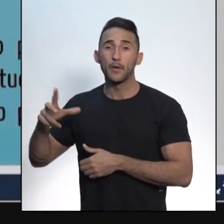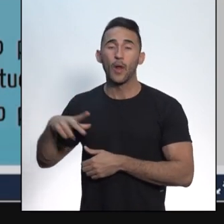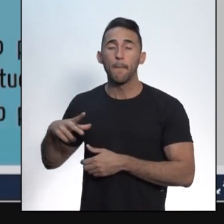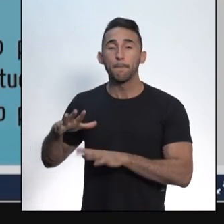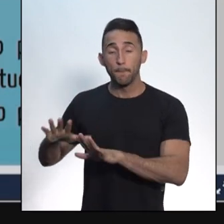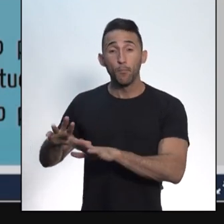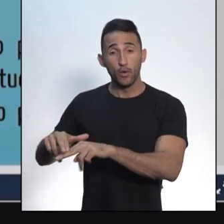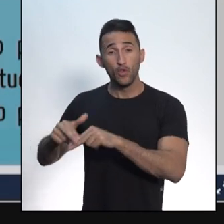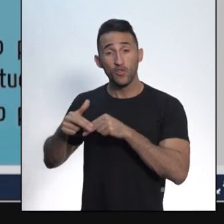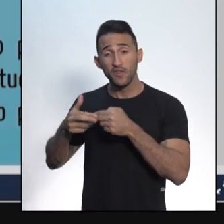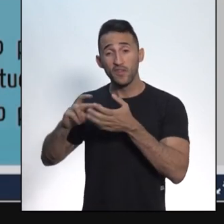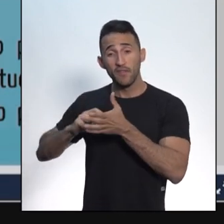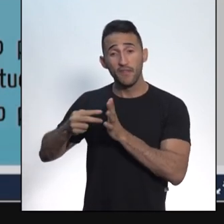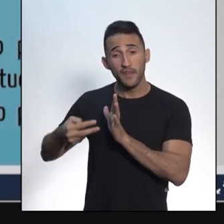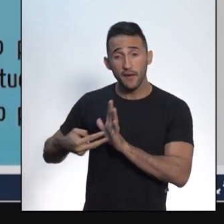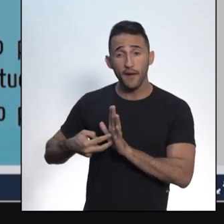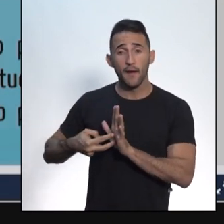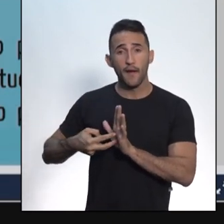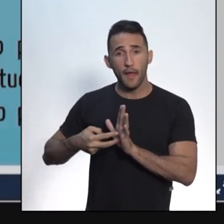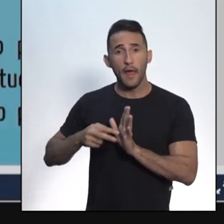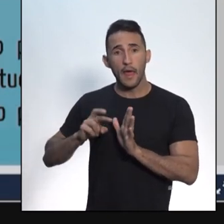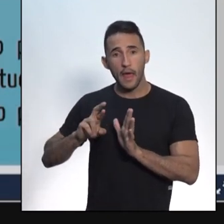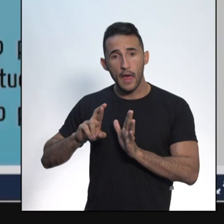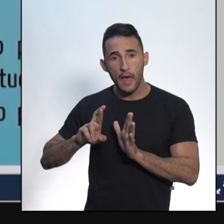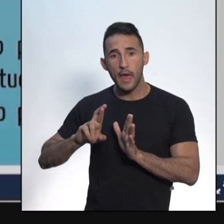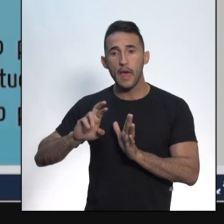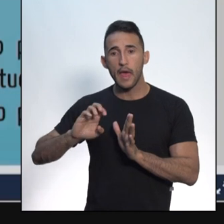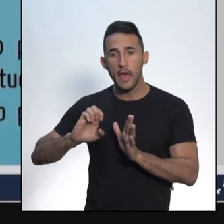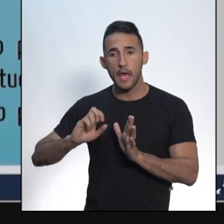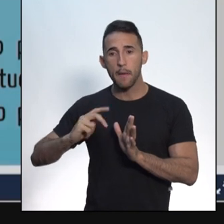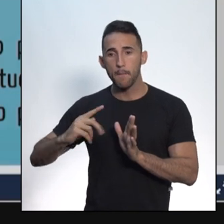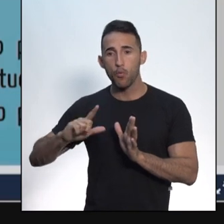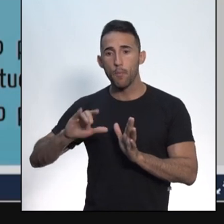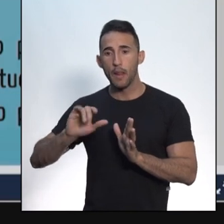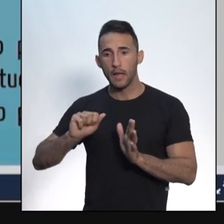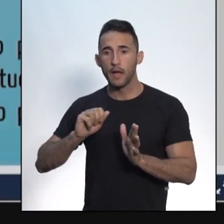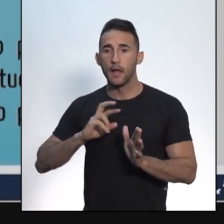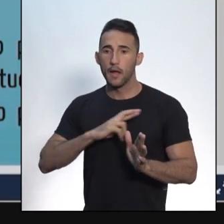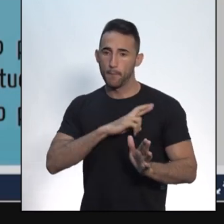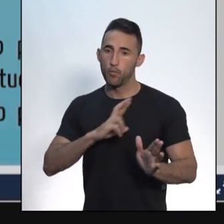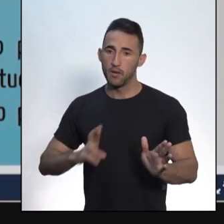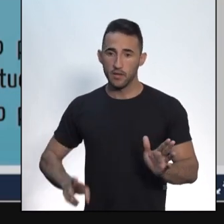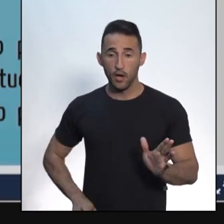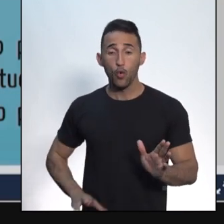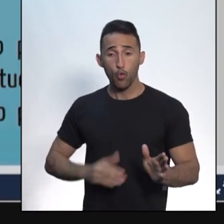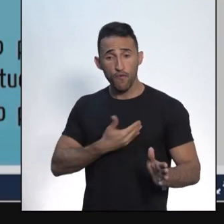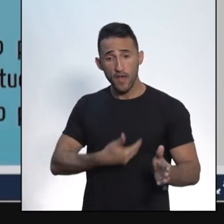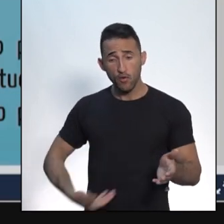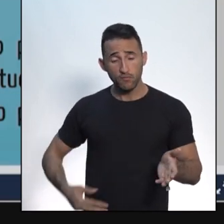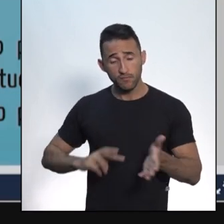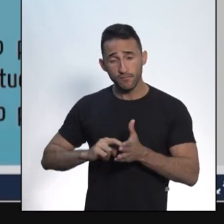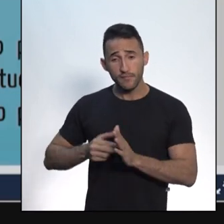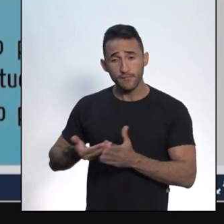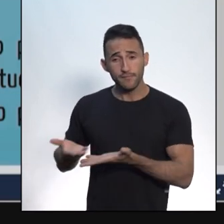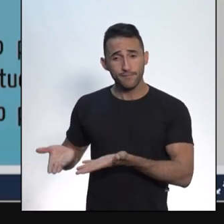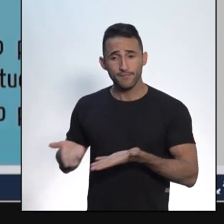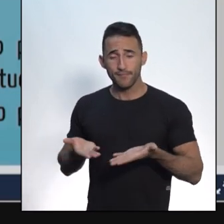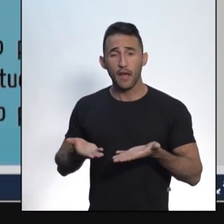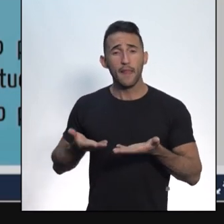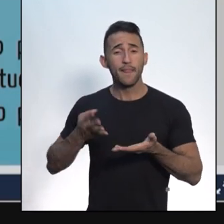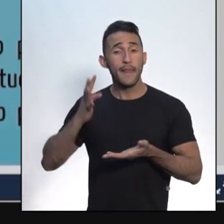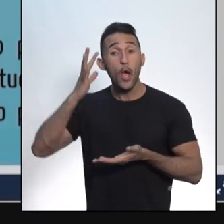que você deve ter em relação a um governo republicano. Governos republicanos, na sua